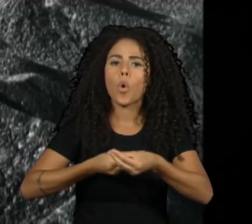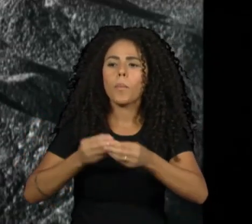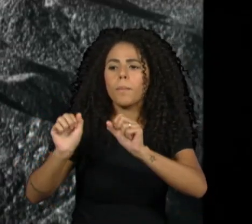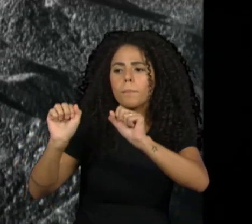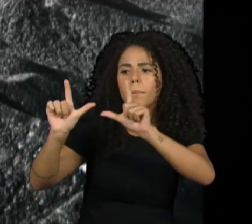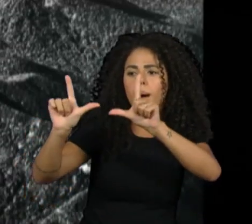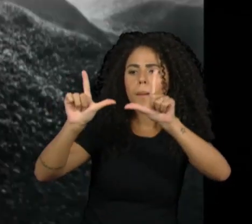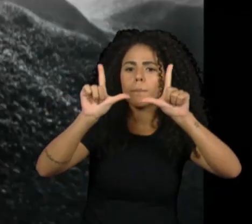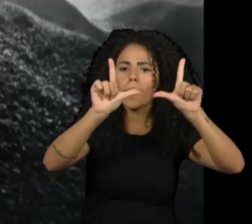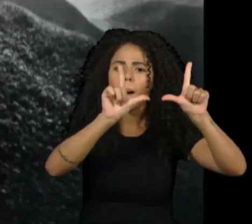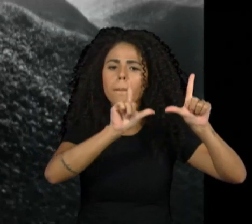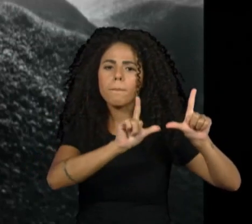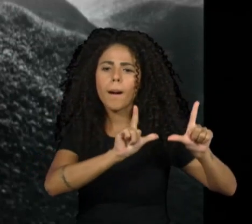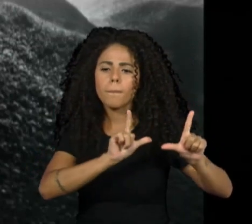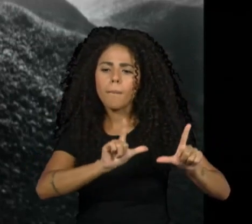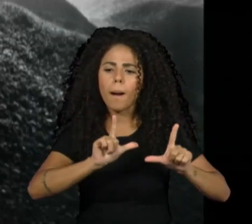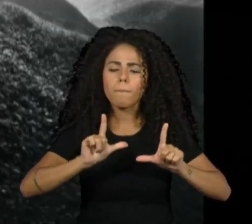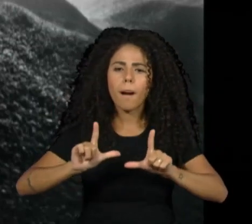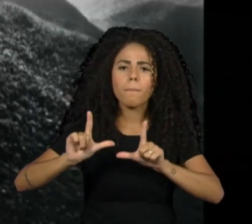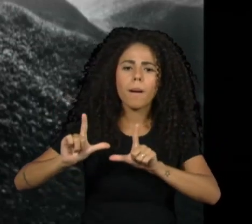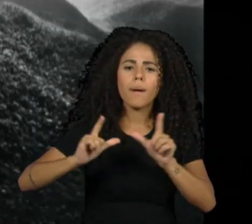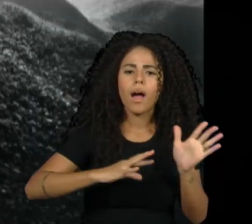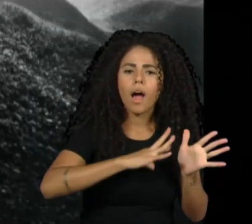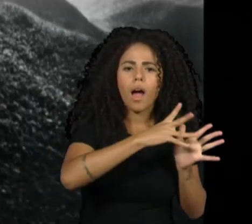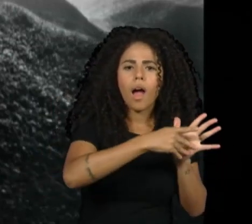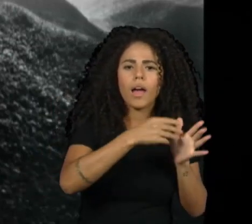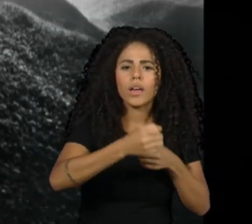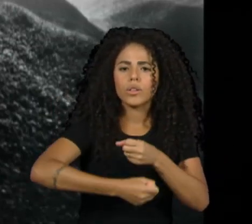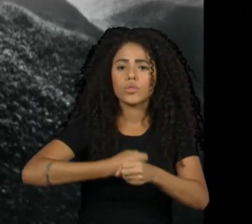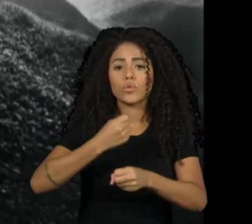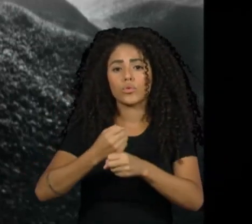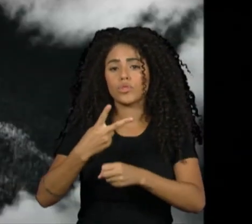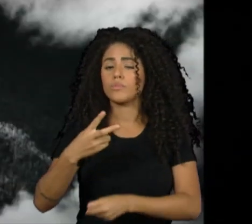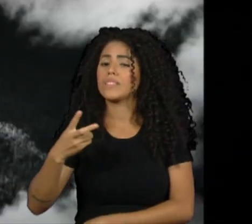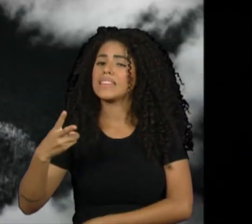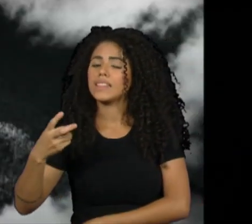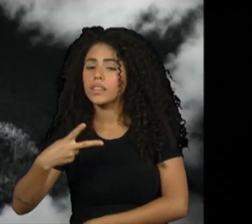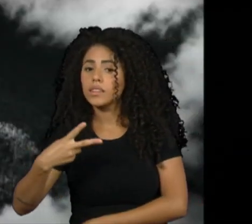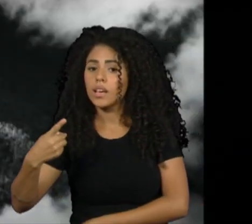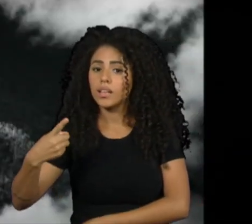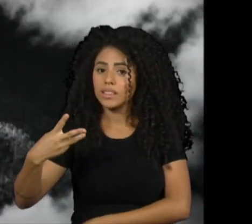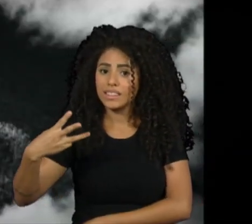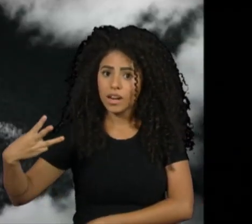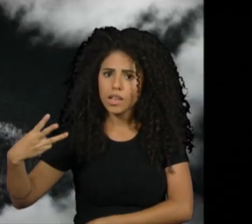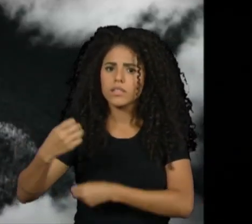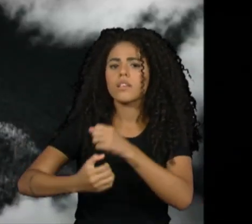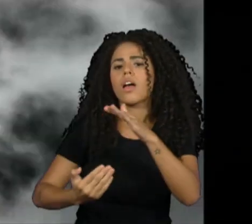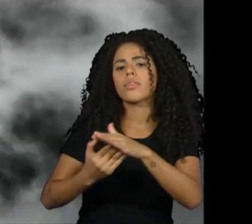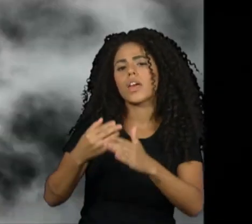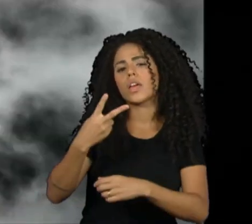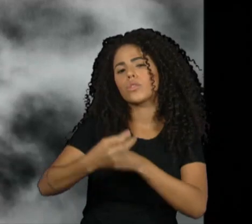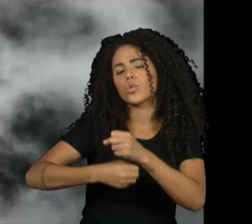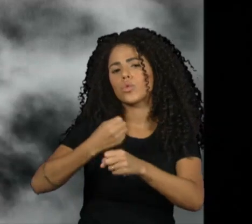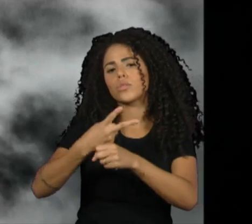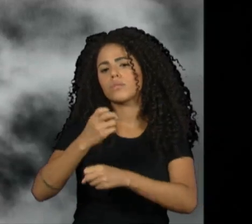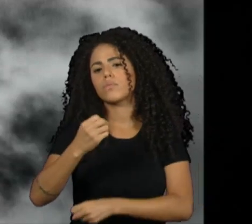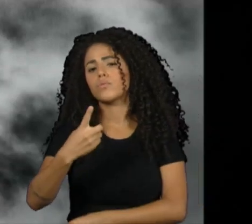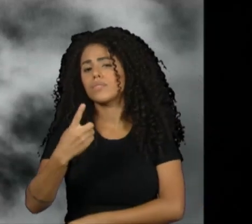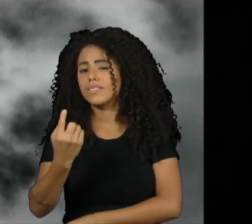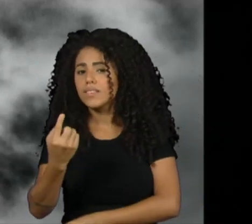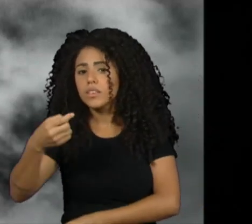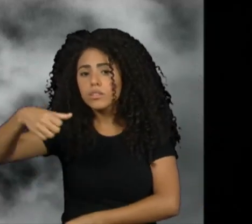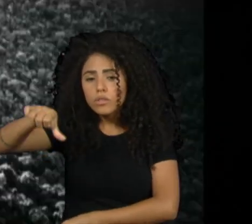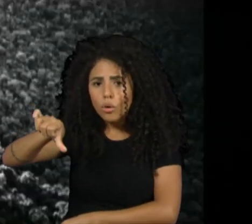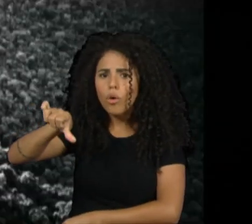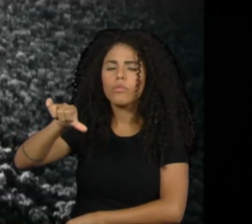durante expedições à Amazônia entre os anos de 2013 e 2019. Além da beleza